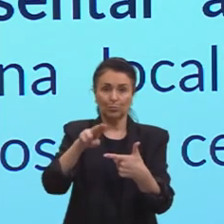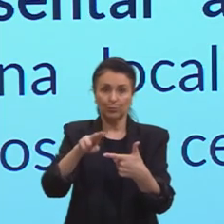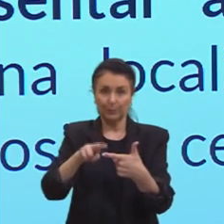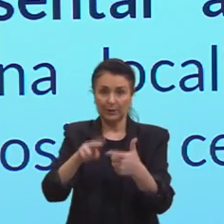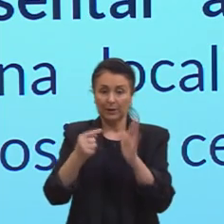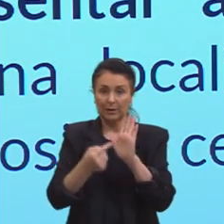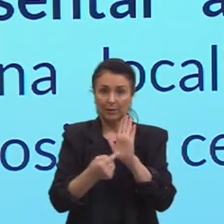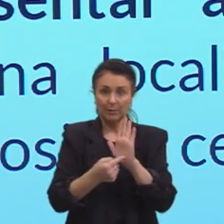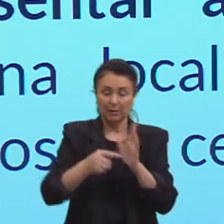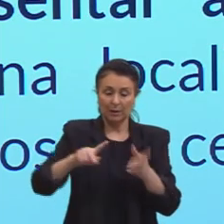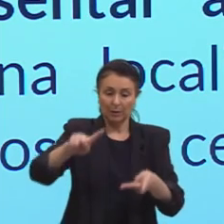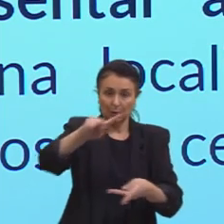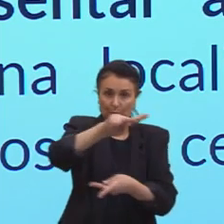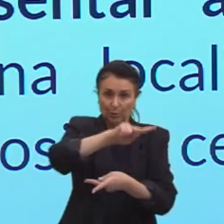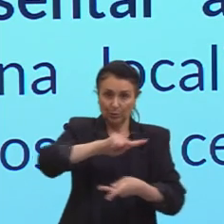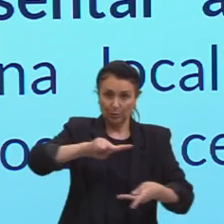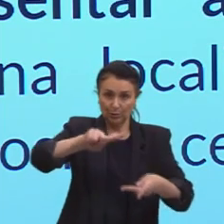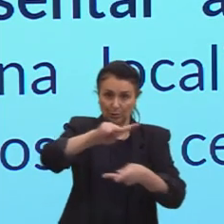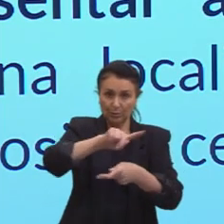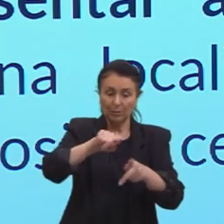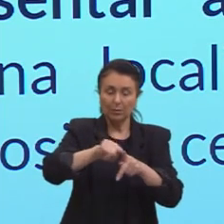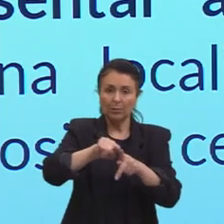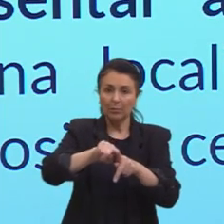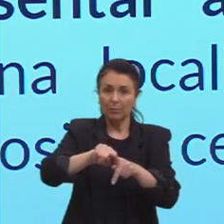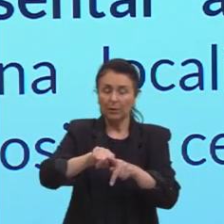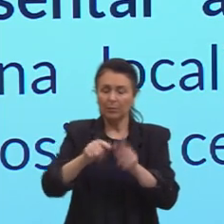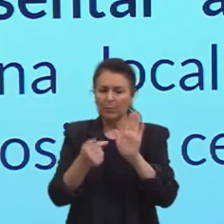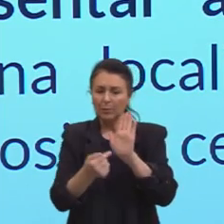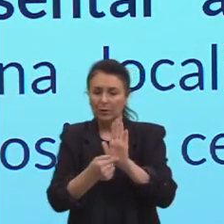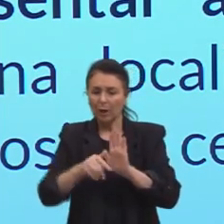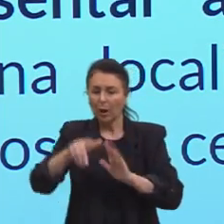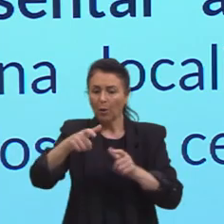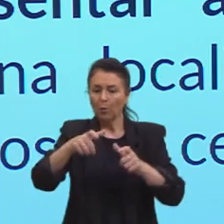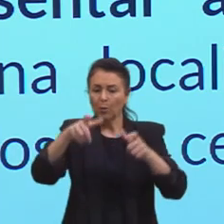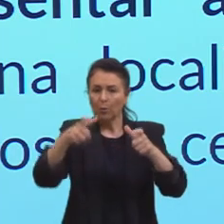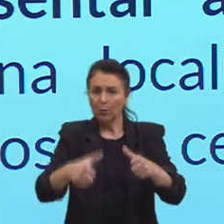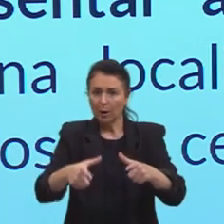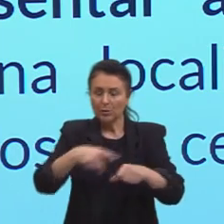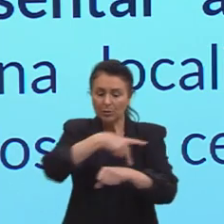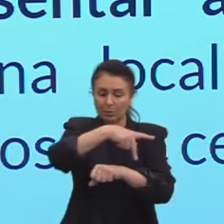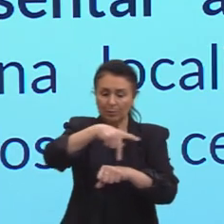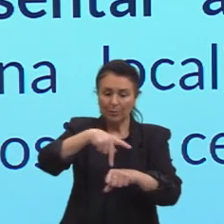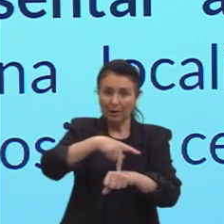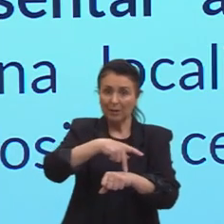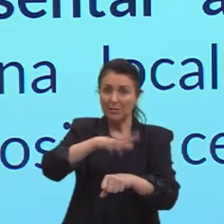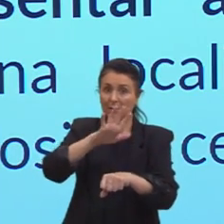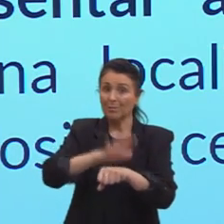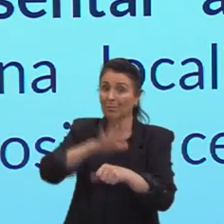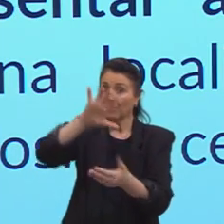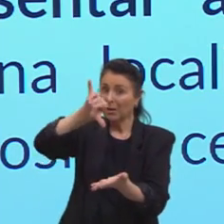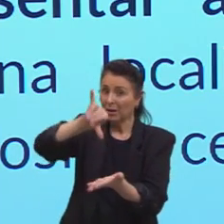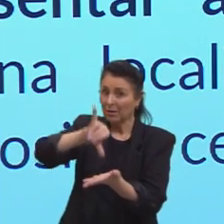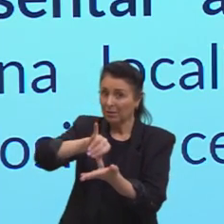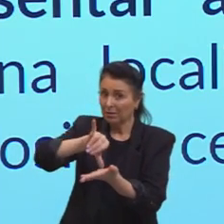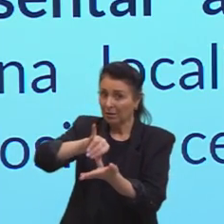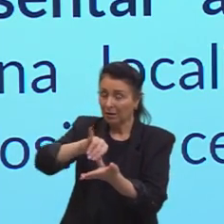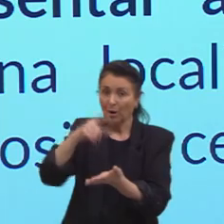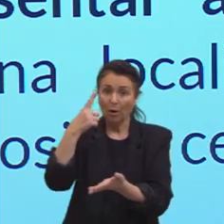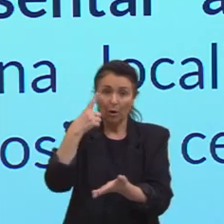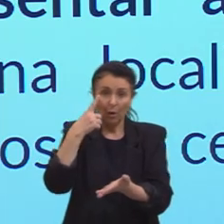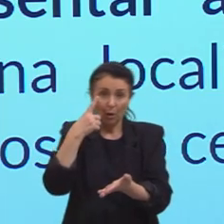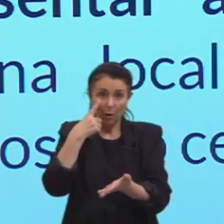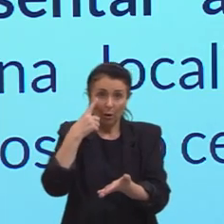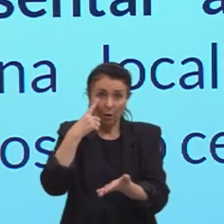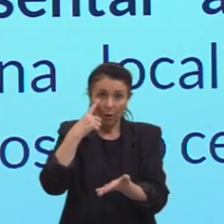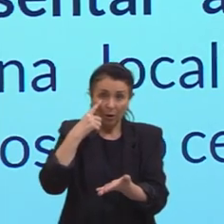e na localização de países central. Então, é importante a gente ver essa imagem aqui, como ela é feita. Nós temos aqui